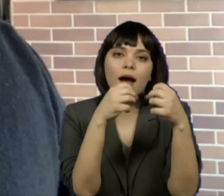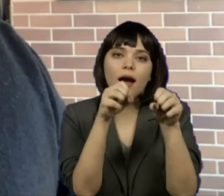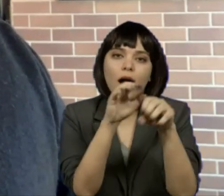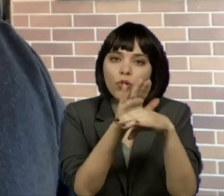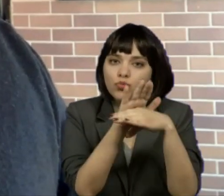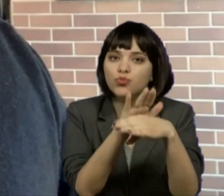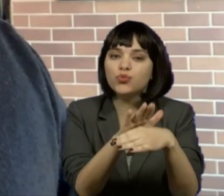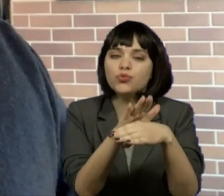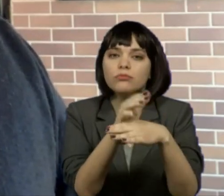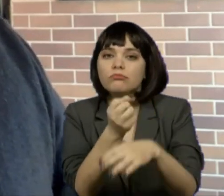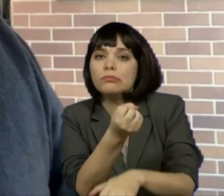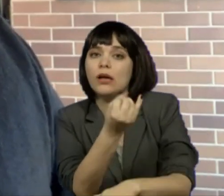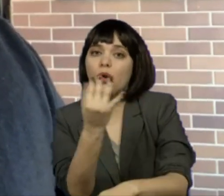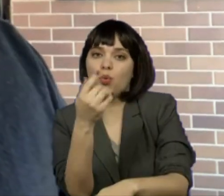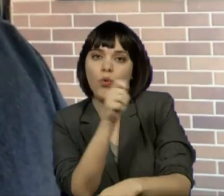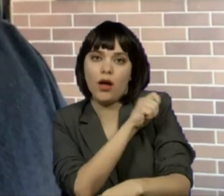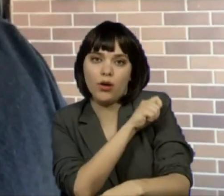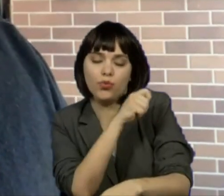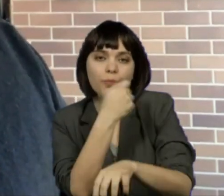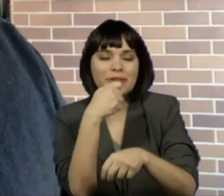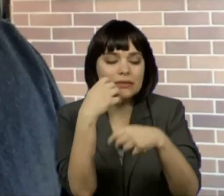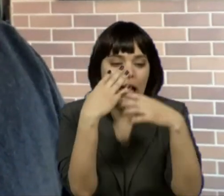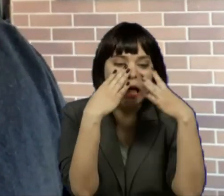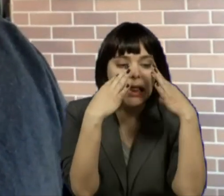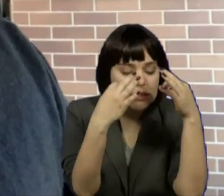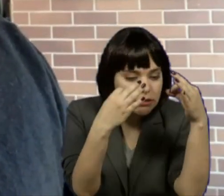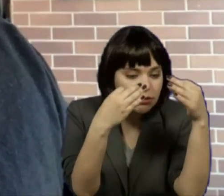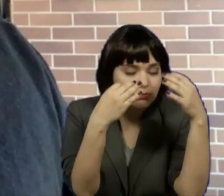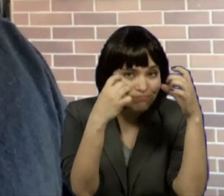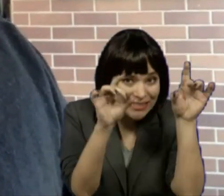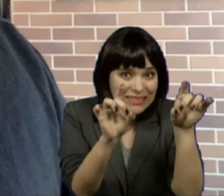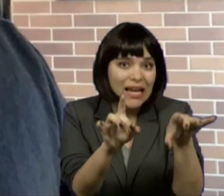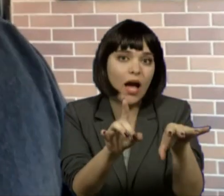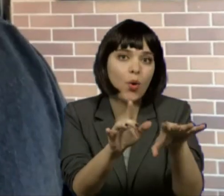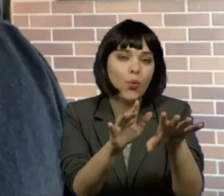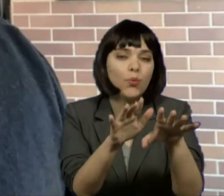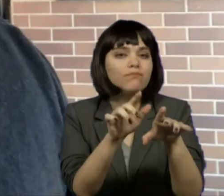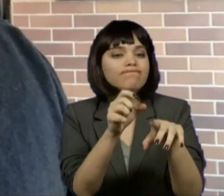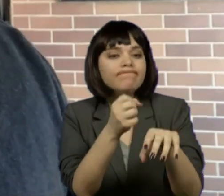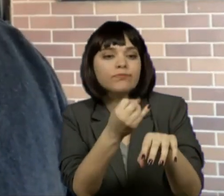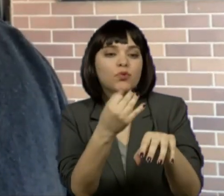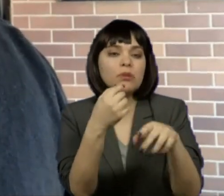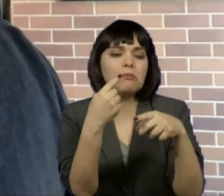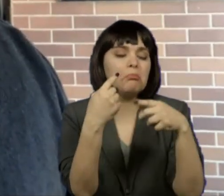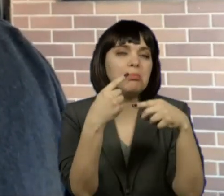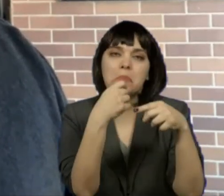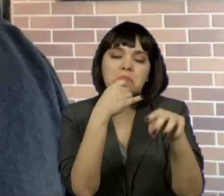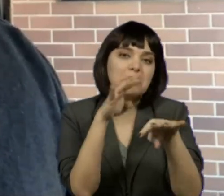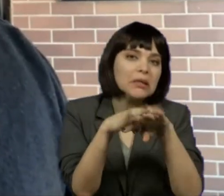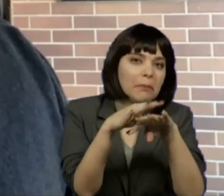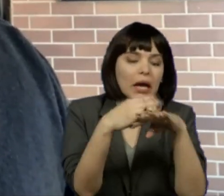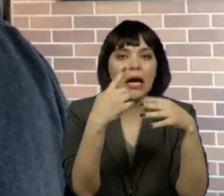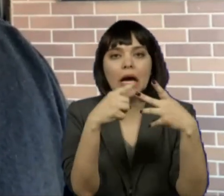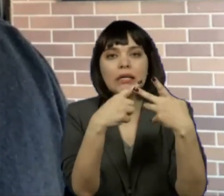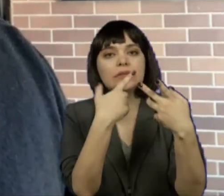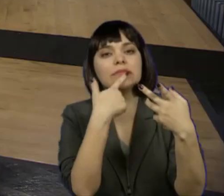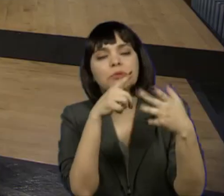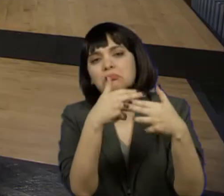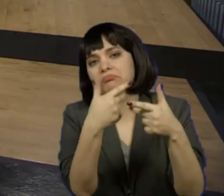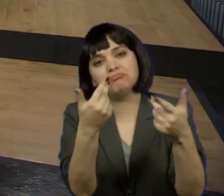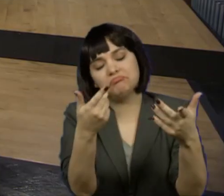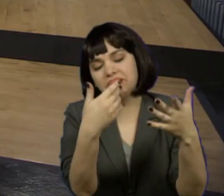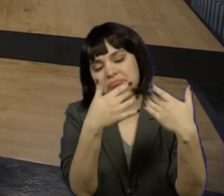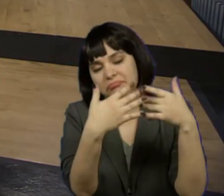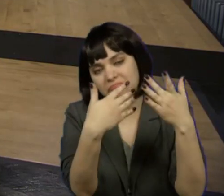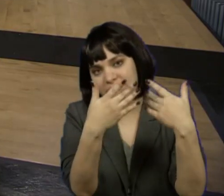especializado para alguns alunos que precisam de uma atenção um pouco mais próxima em algumas questões, seja matemática, seja línguas, enfim,